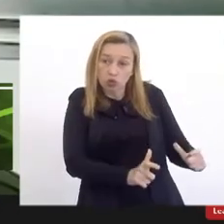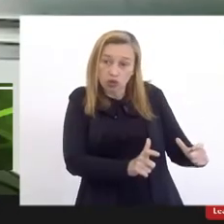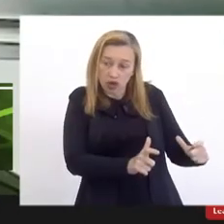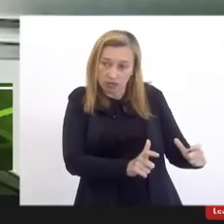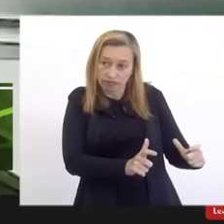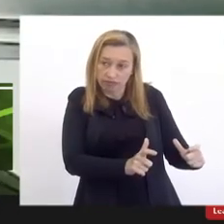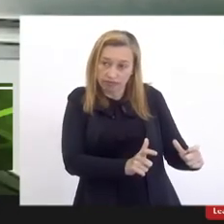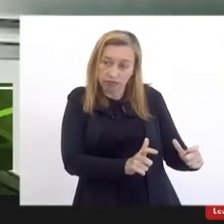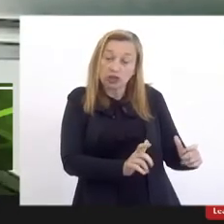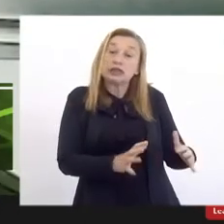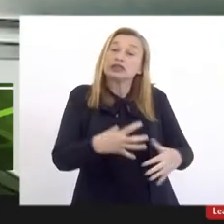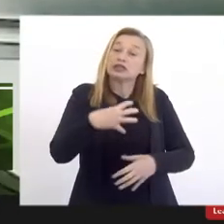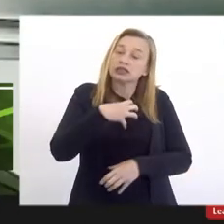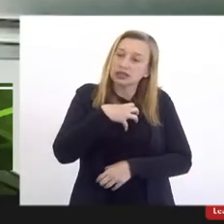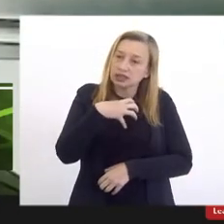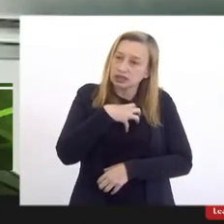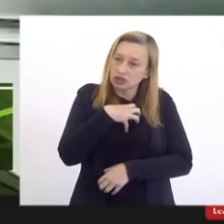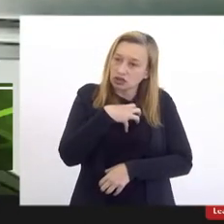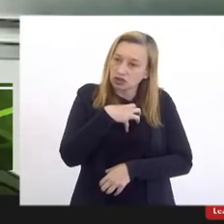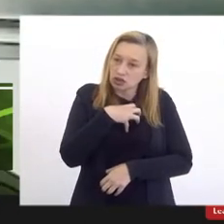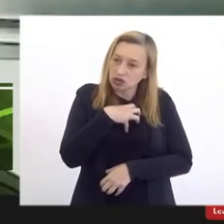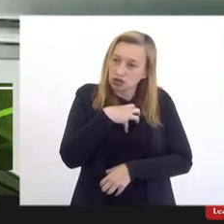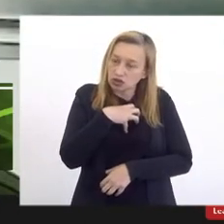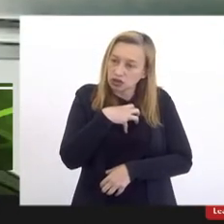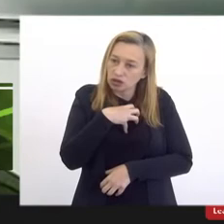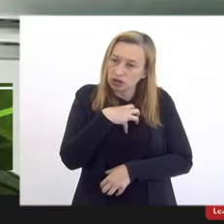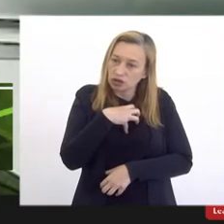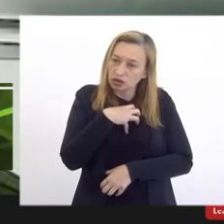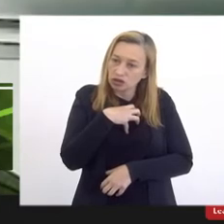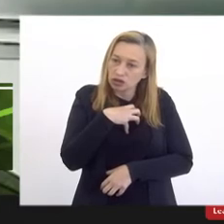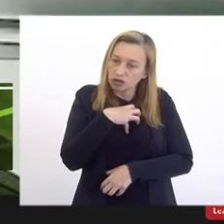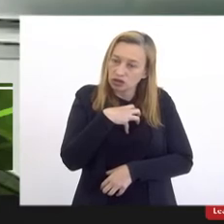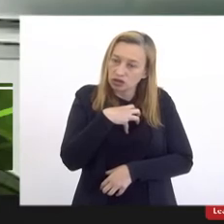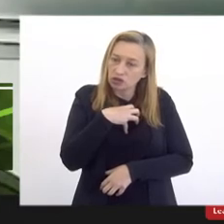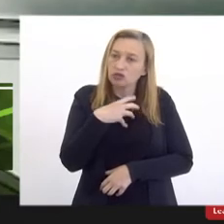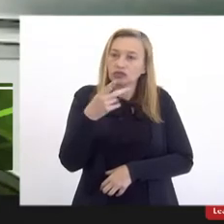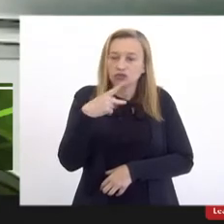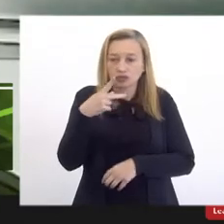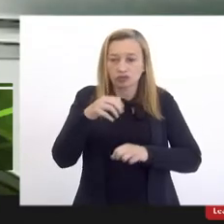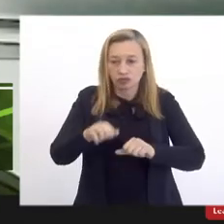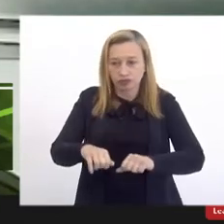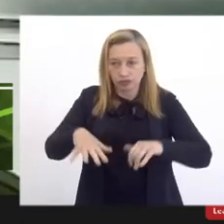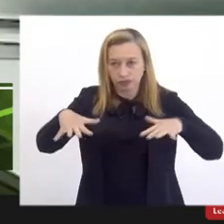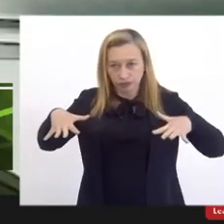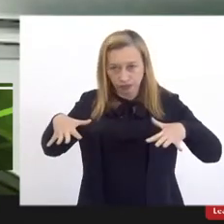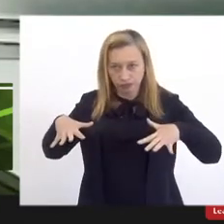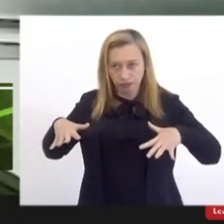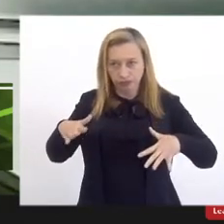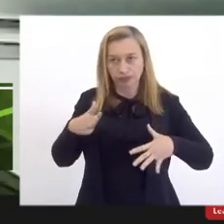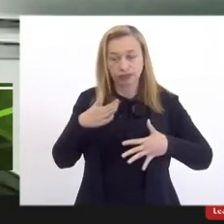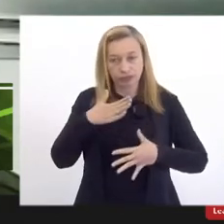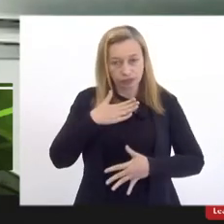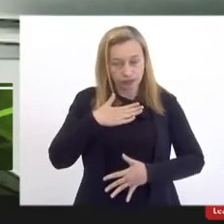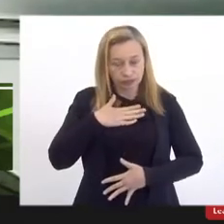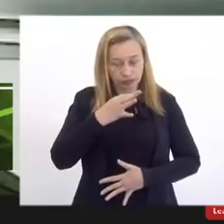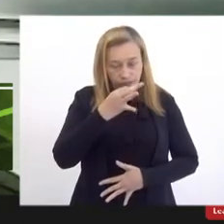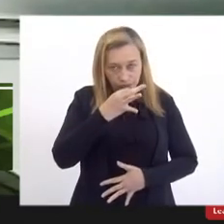Então, nesse sentido, externei em plenário a minha posição.